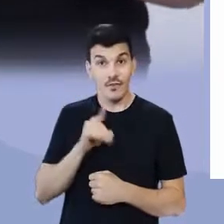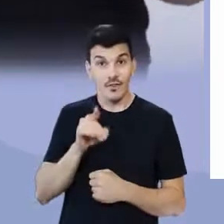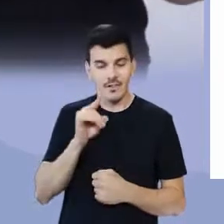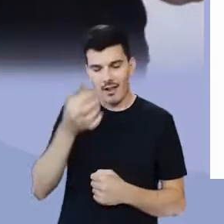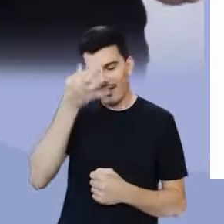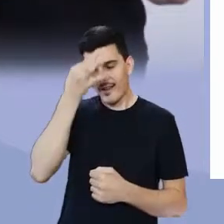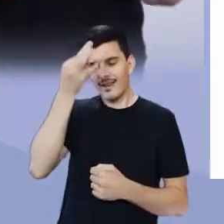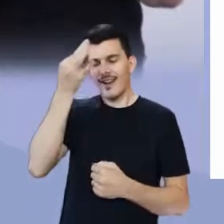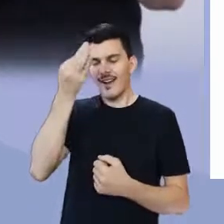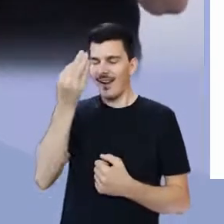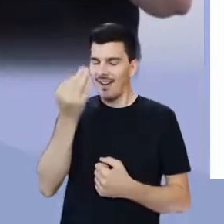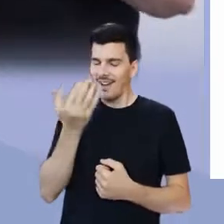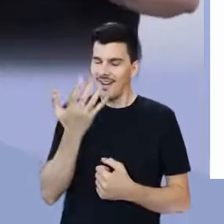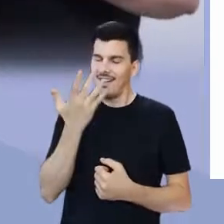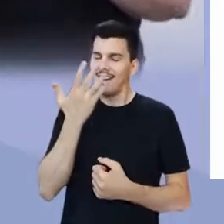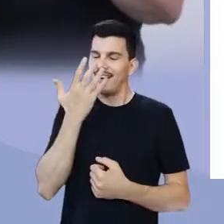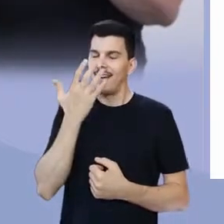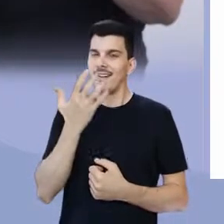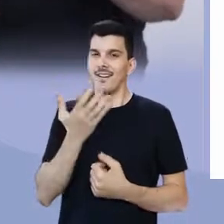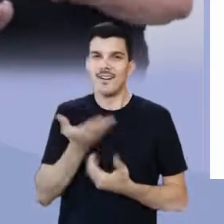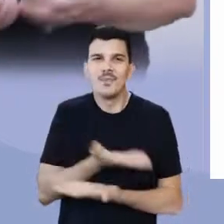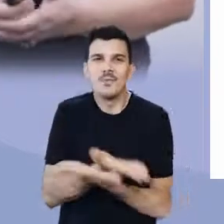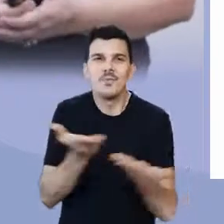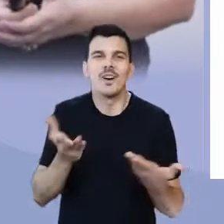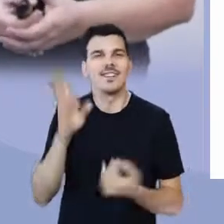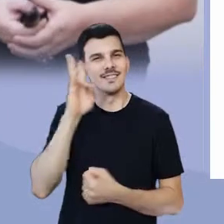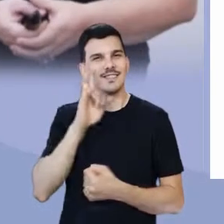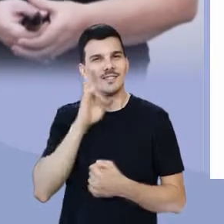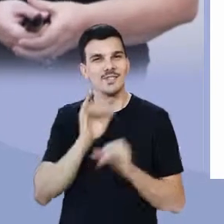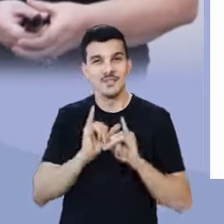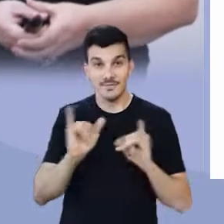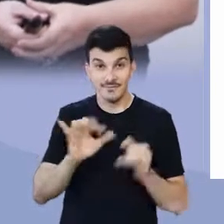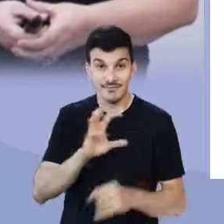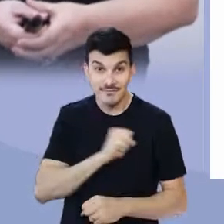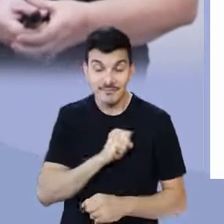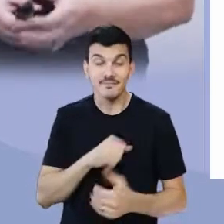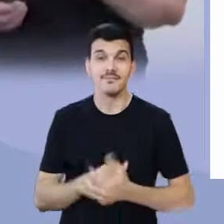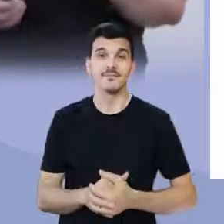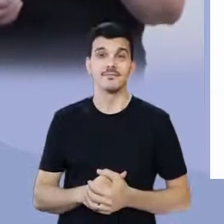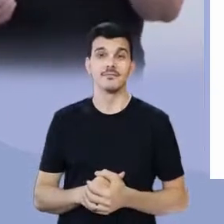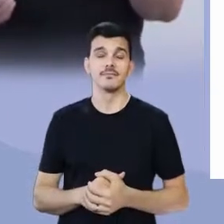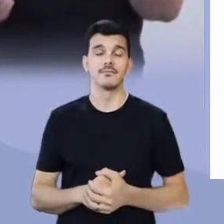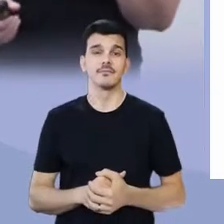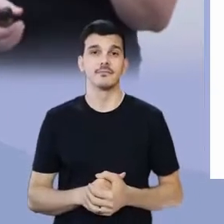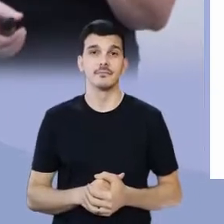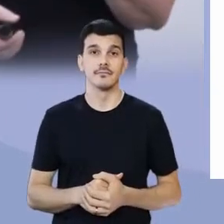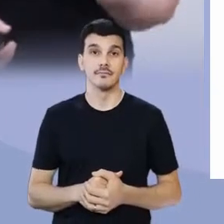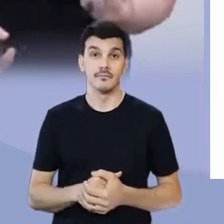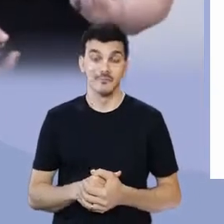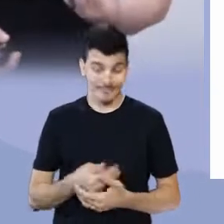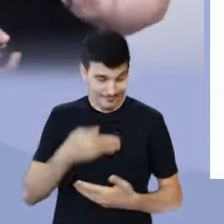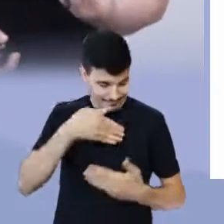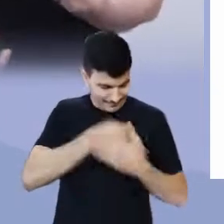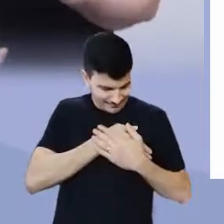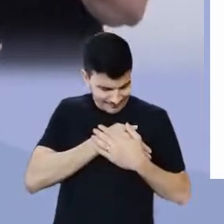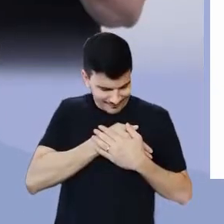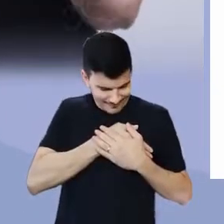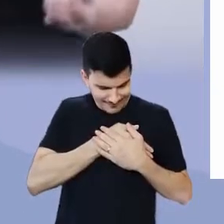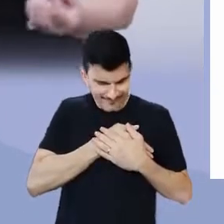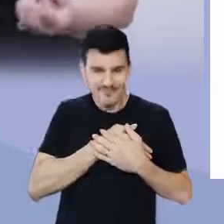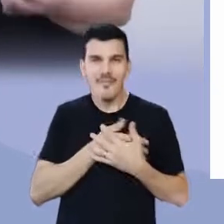tira carinhosamente e divide com as pessoas que você ama. Então, dentro desse universo